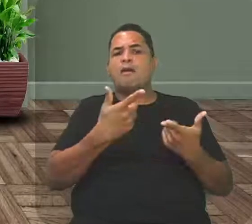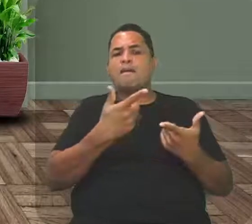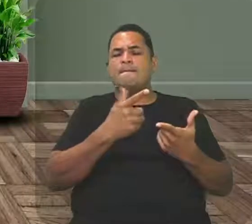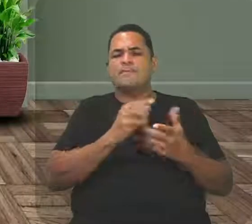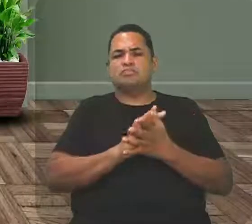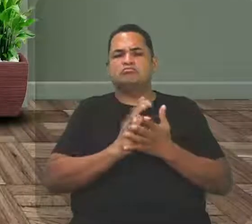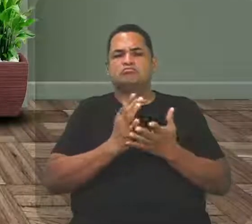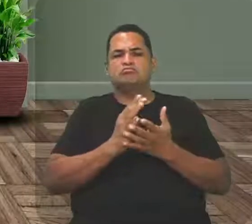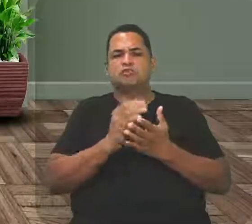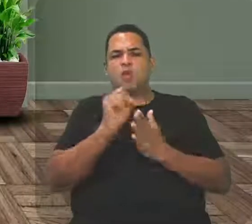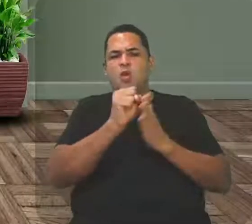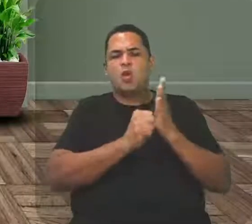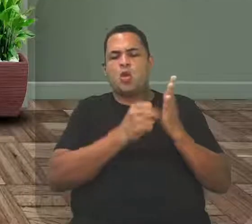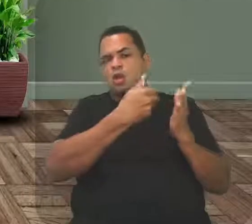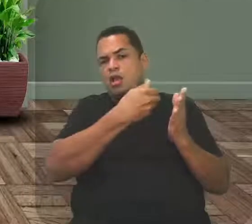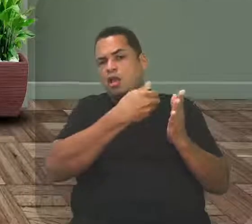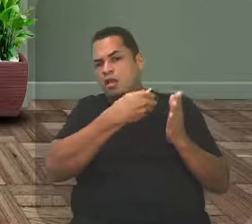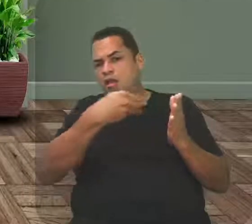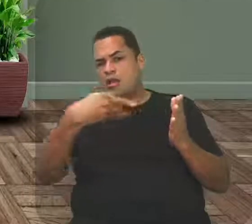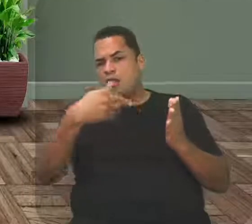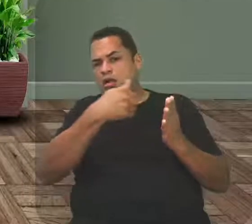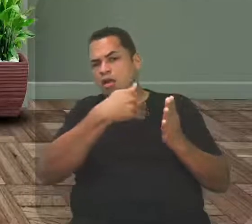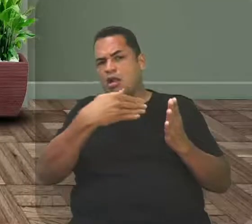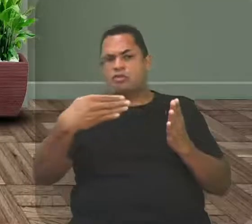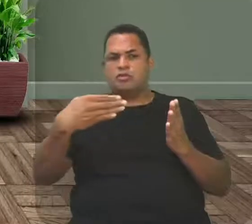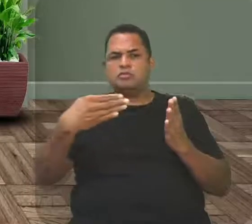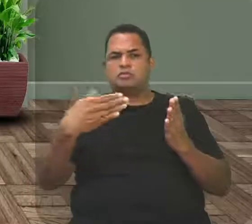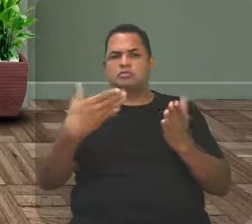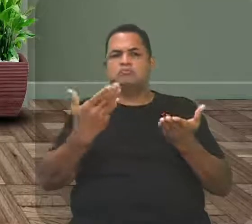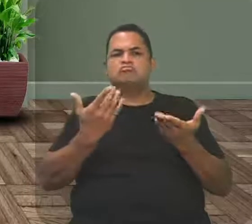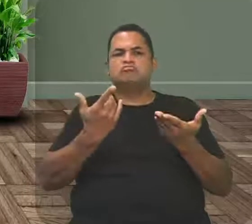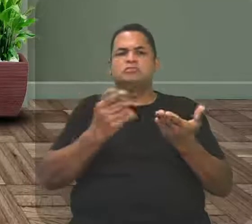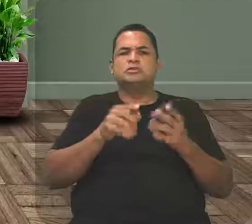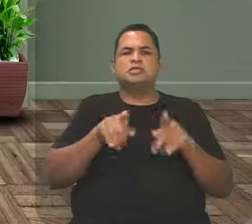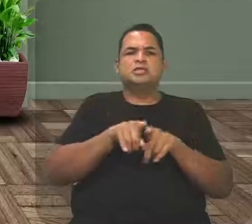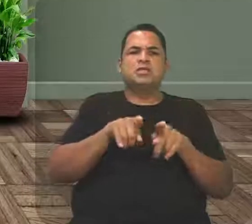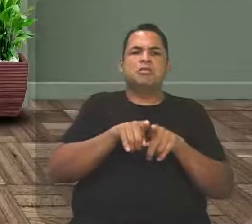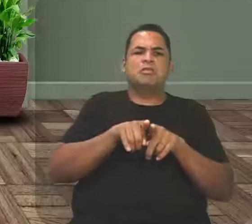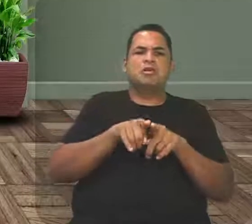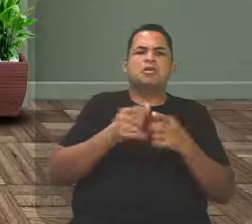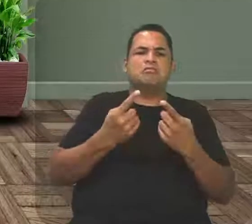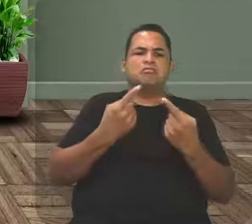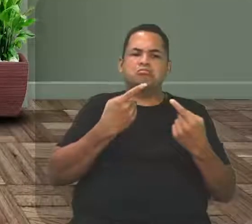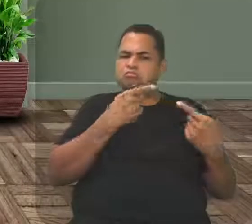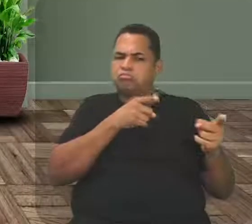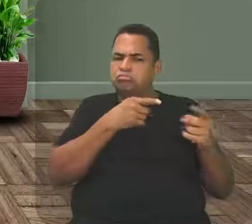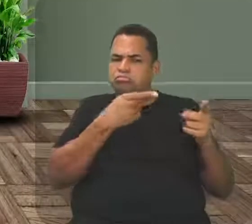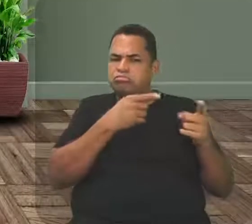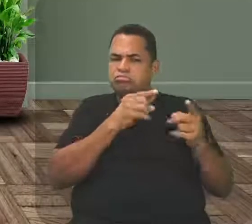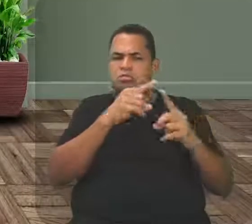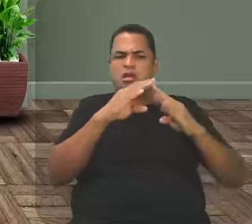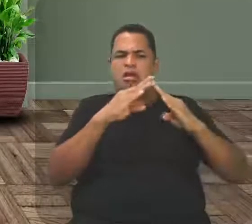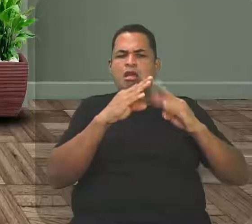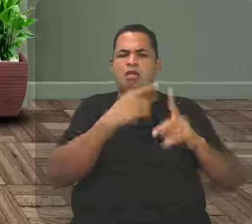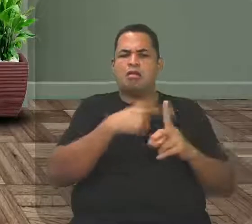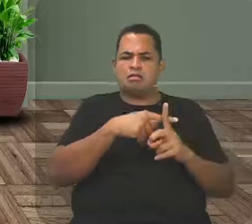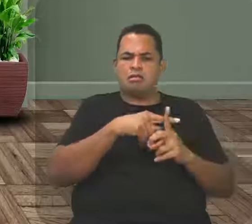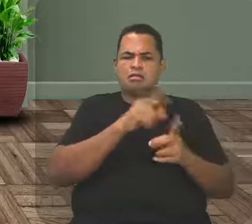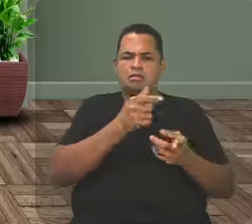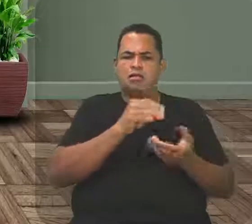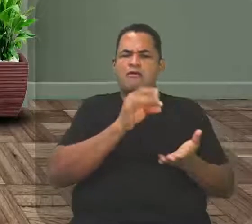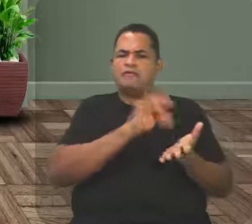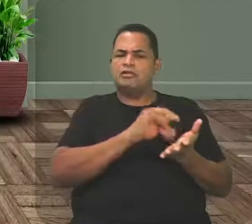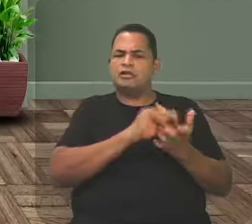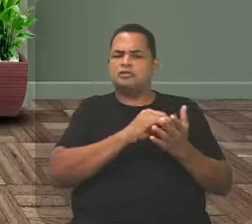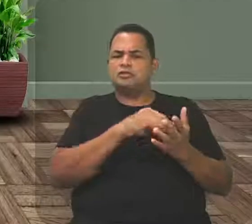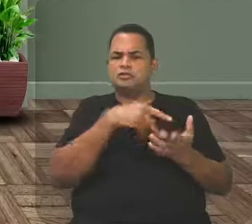retomada e um questionamento da Igreja Católica. Será que a Igreja Católica tem razão mesmo em tudo que ela está falando?